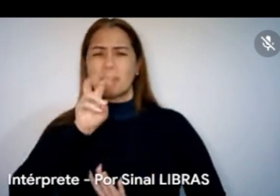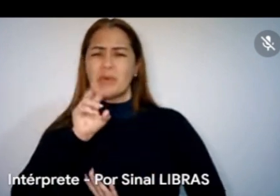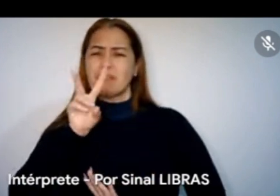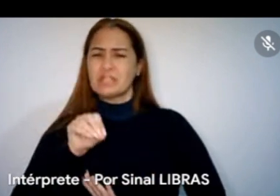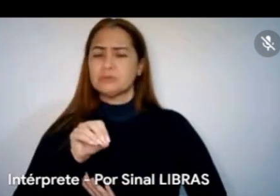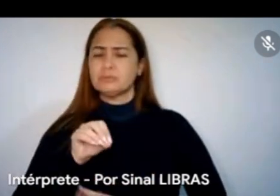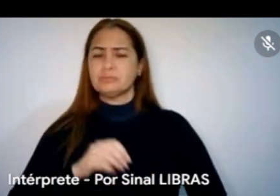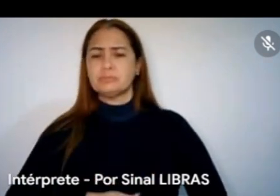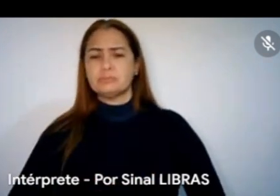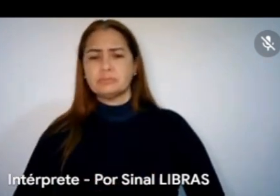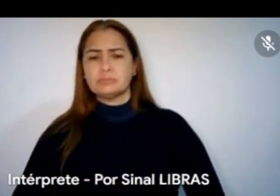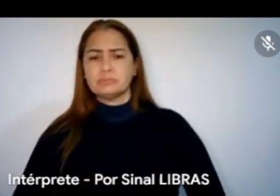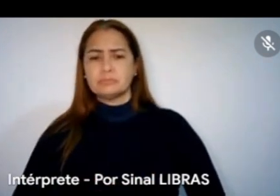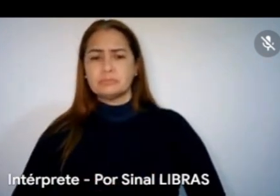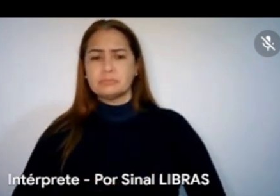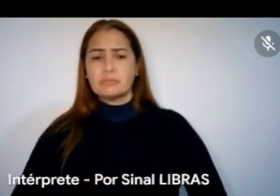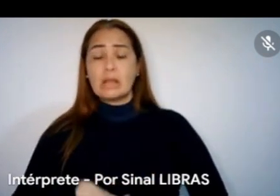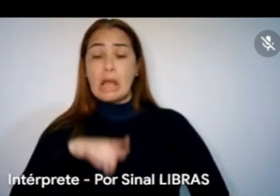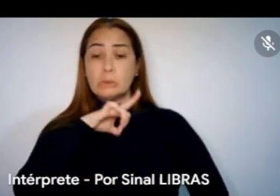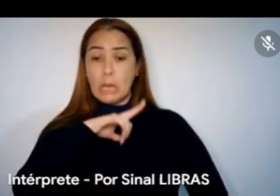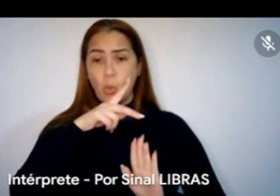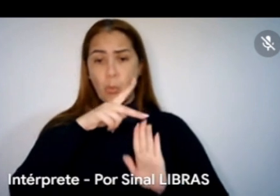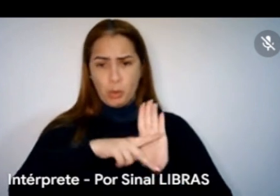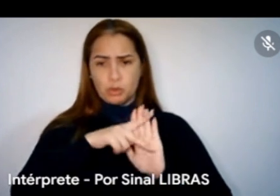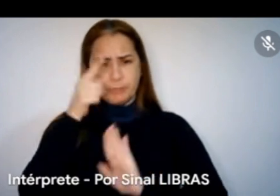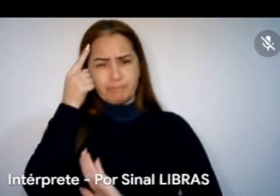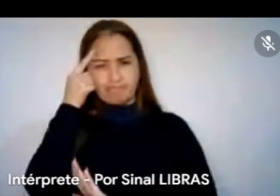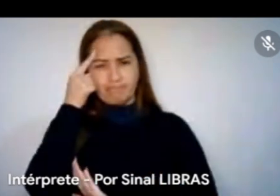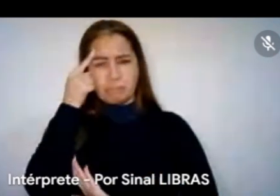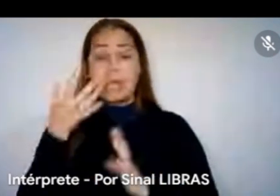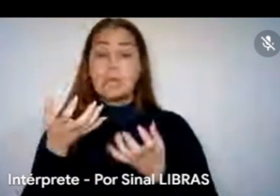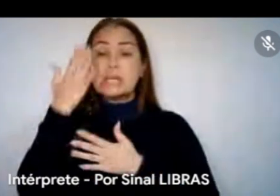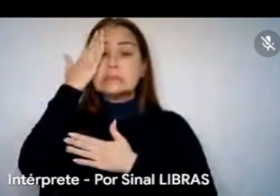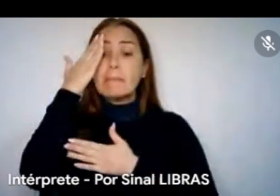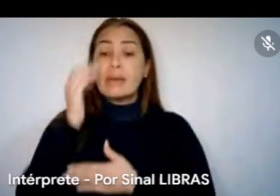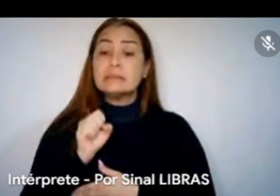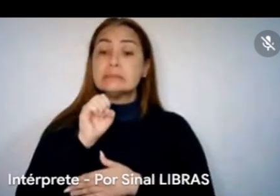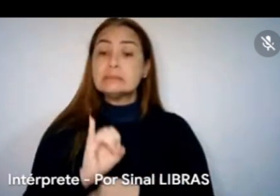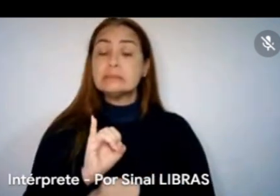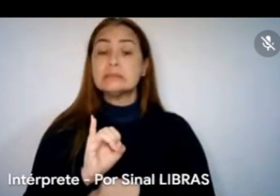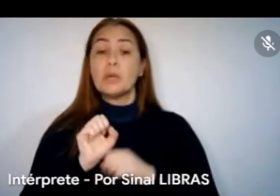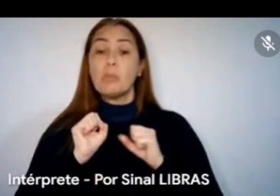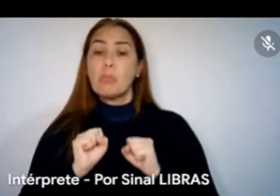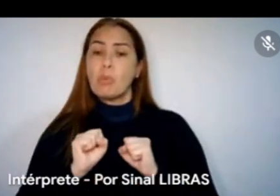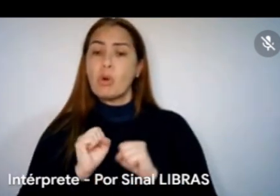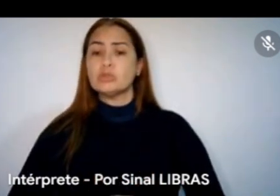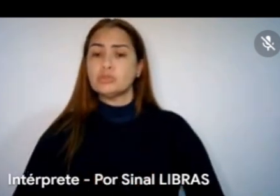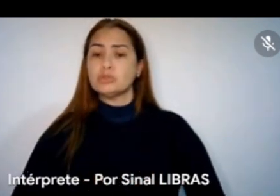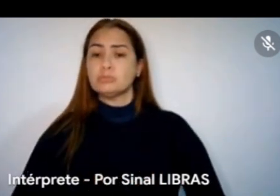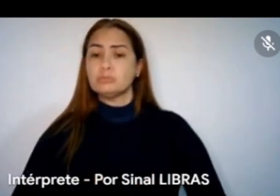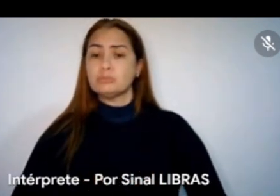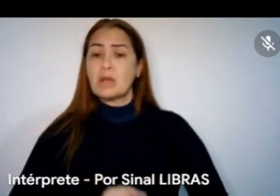E eu tenho um projeto em mente e eu queria ver se se enquadrava para eu botar em prática. A minha